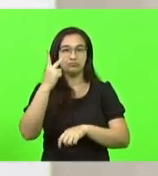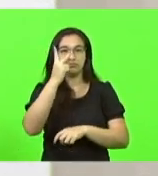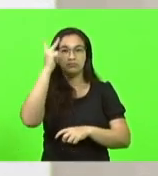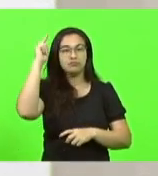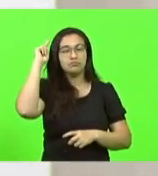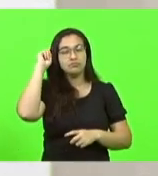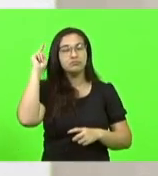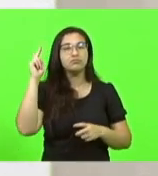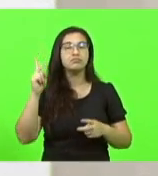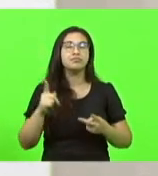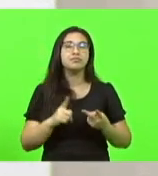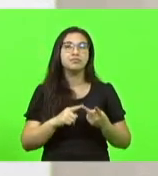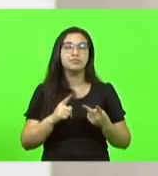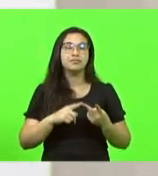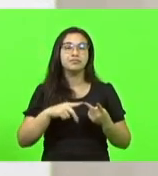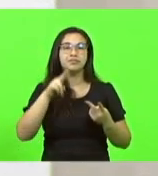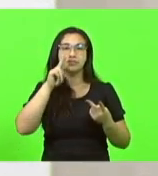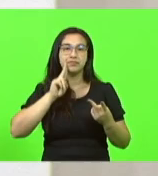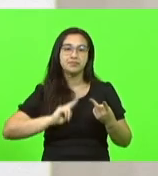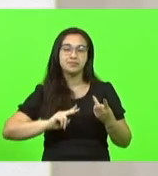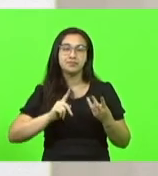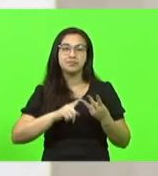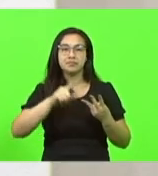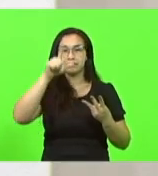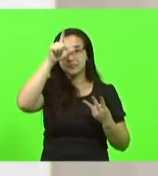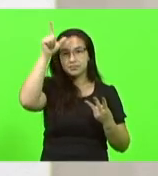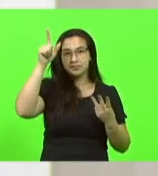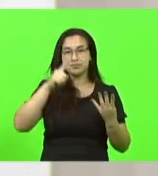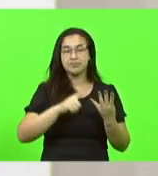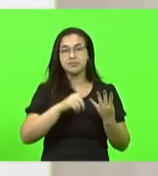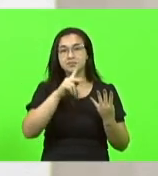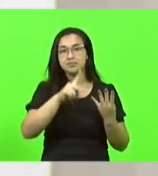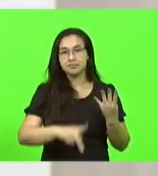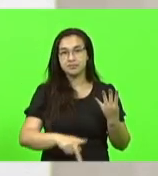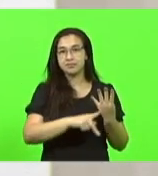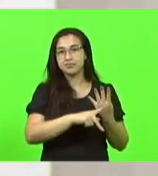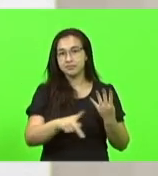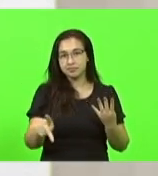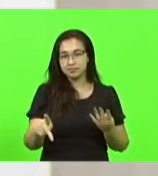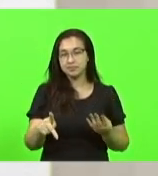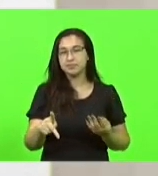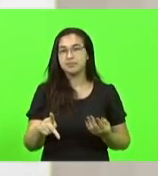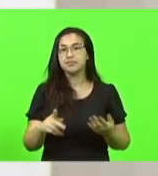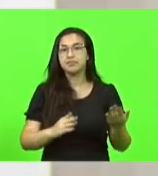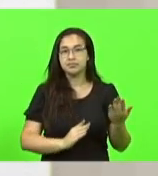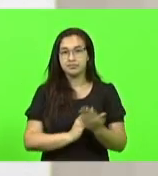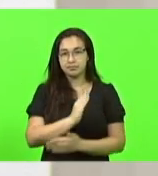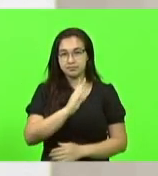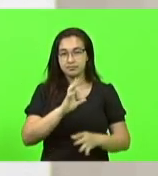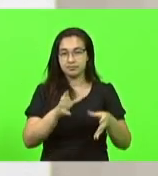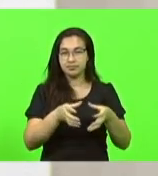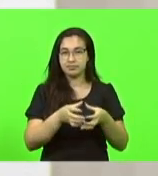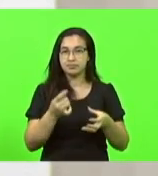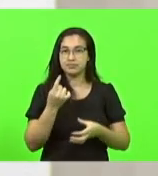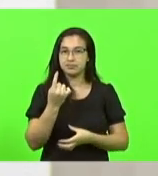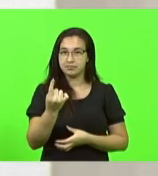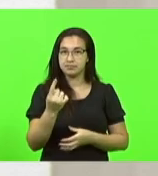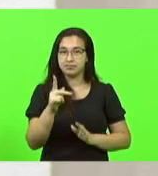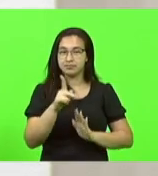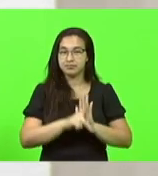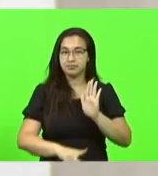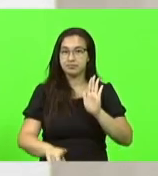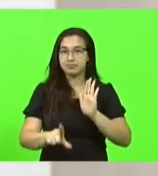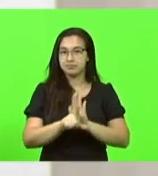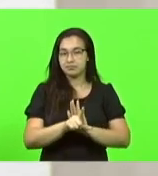Caro Preso, Ivan Nats, sargento Lima e padre Pedro Balceira, foi aprovado em turno único o